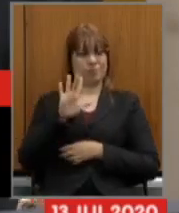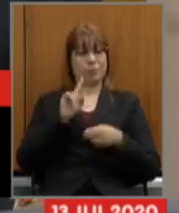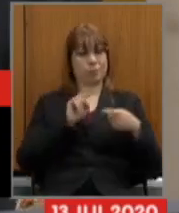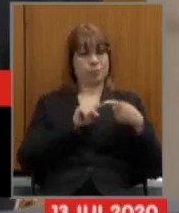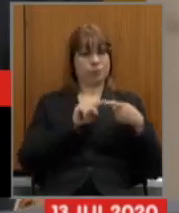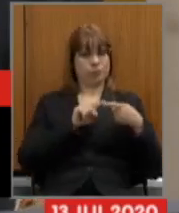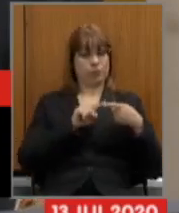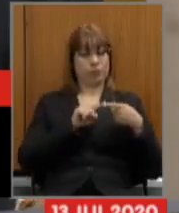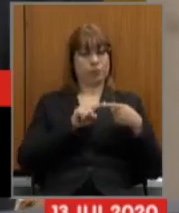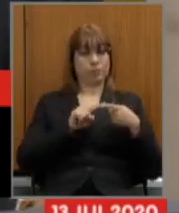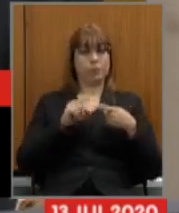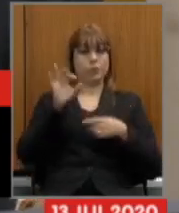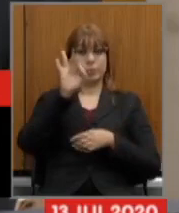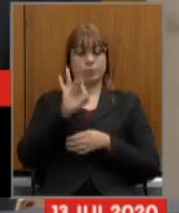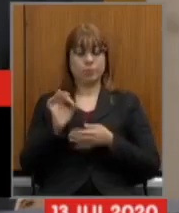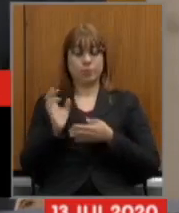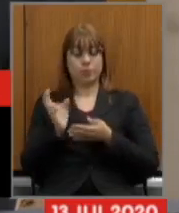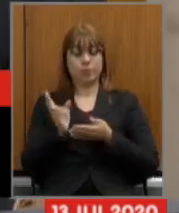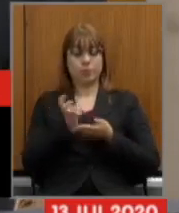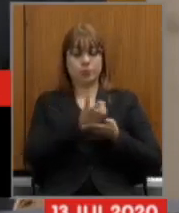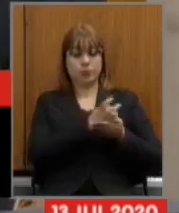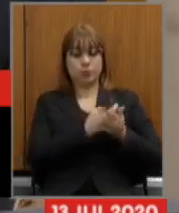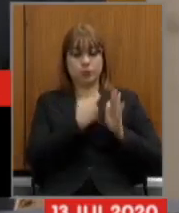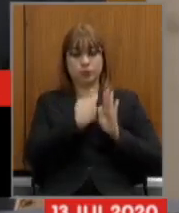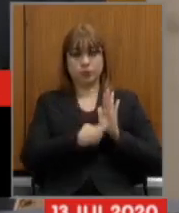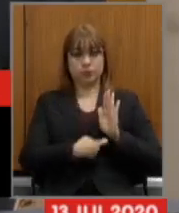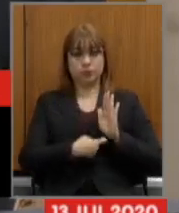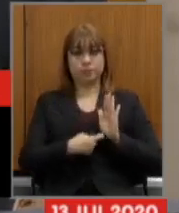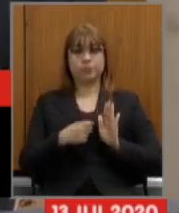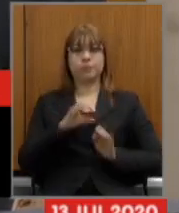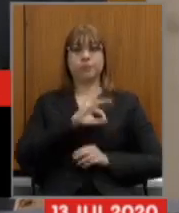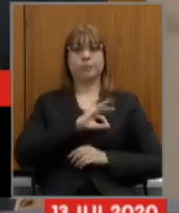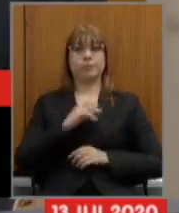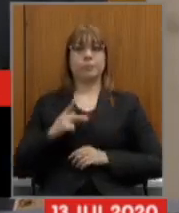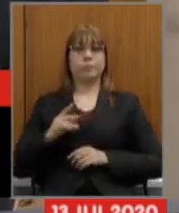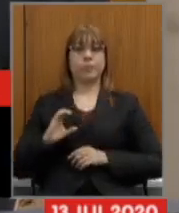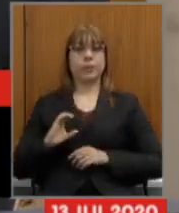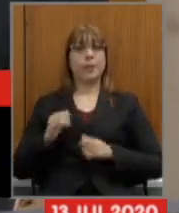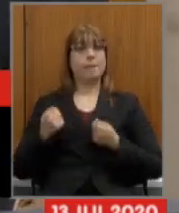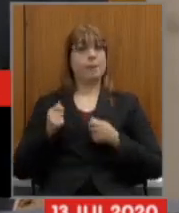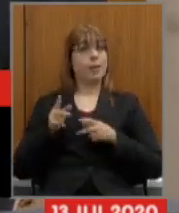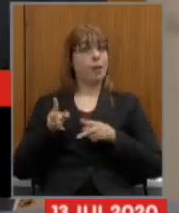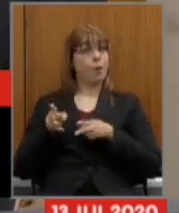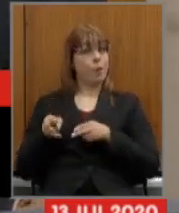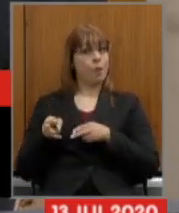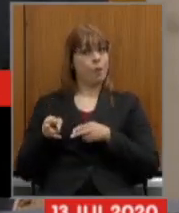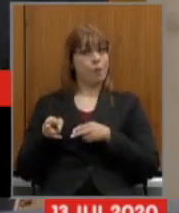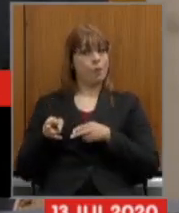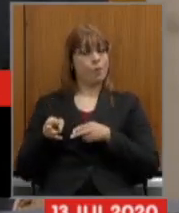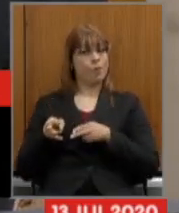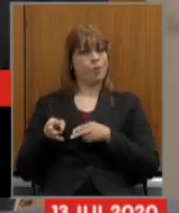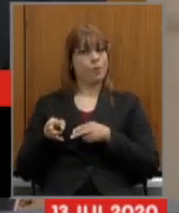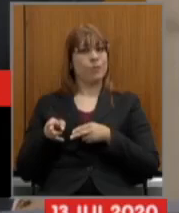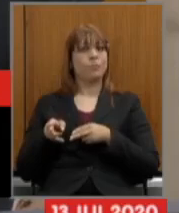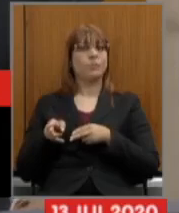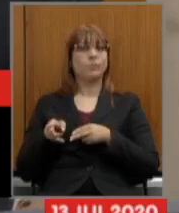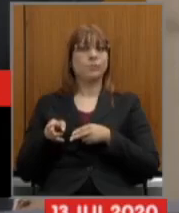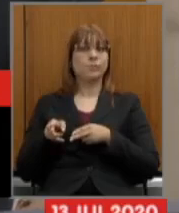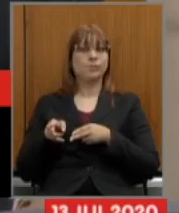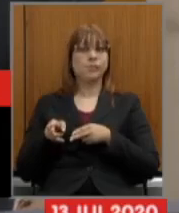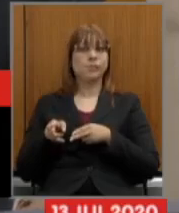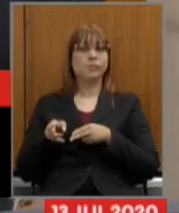alíquota de contribuição da polícia civil tenha que ser igual a dos servidores civis não dos